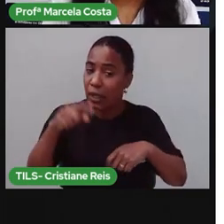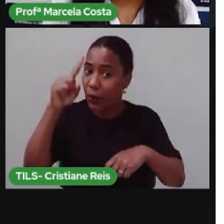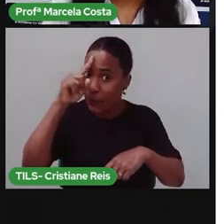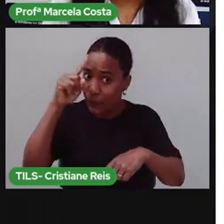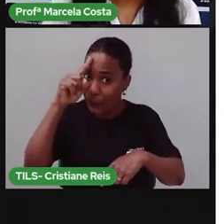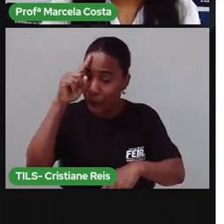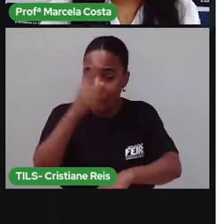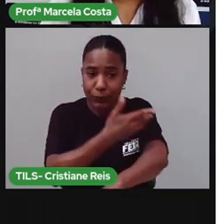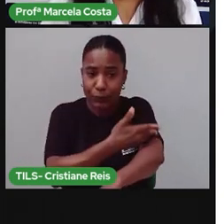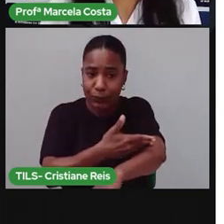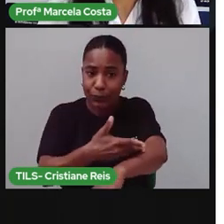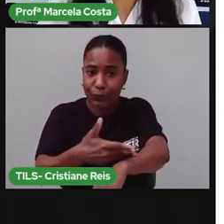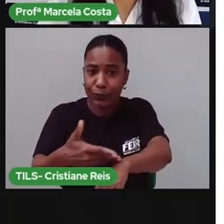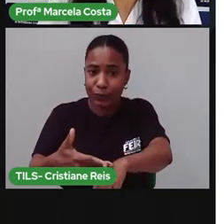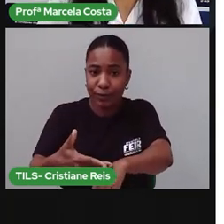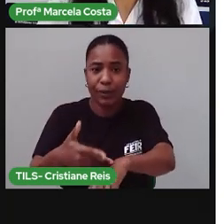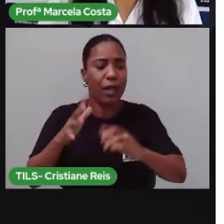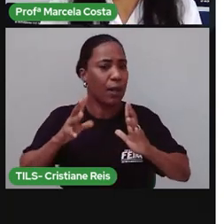manter a nossa saúde.